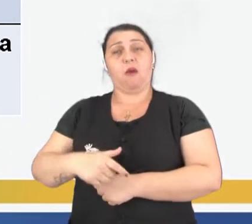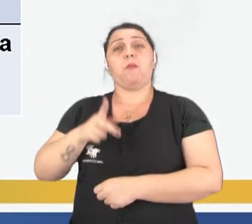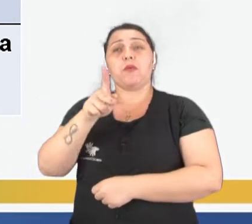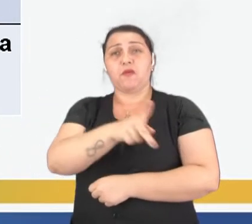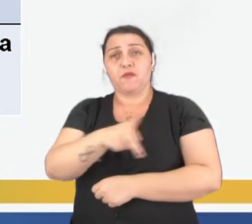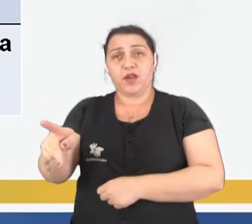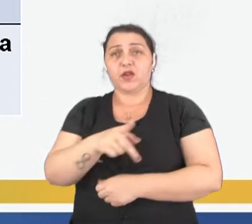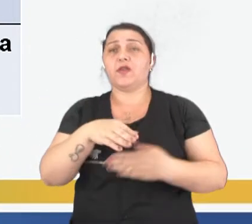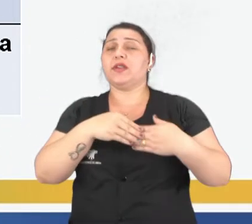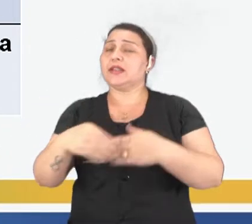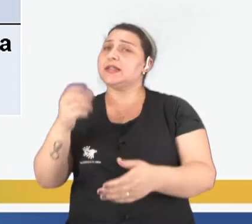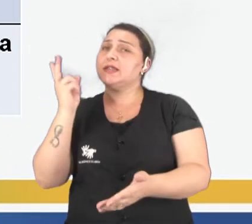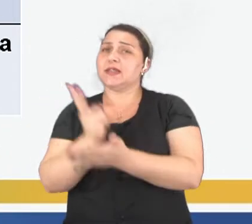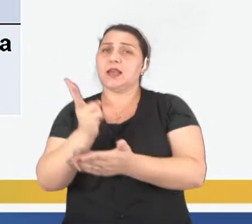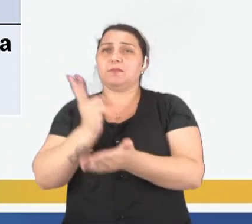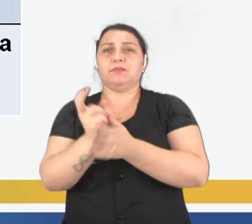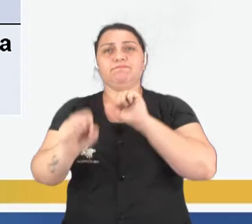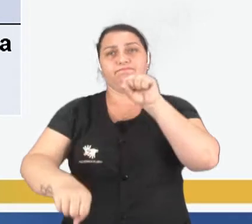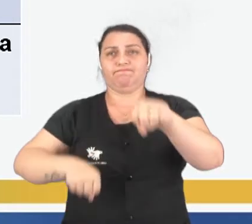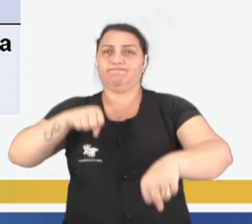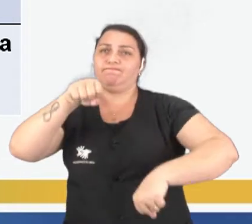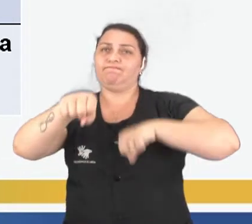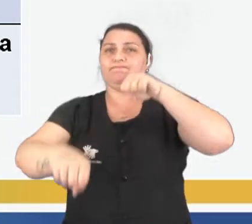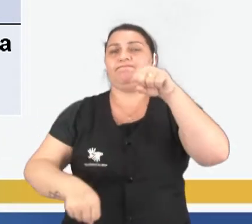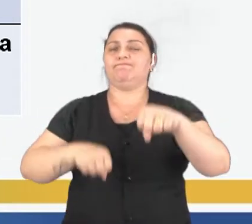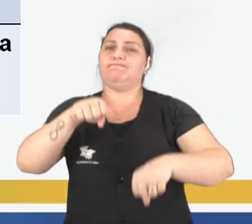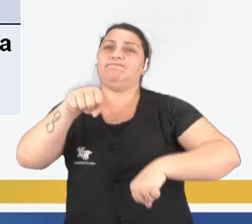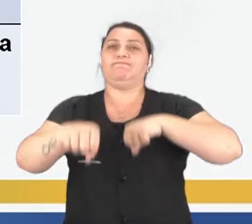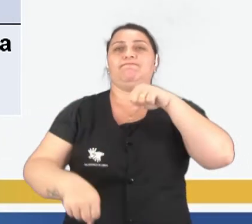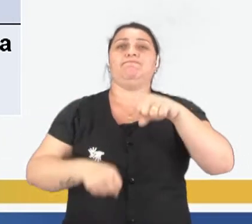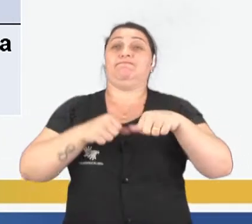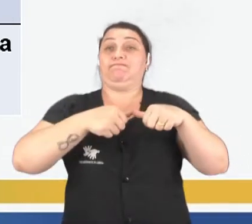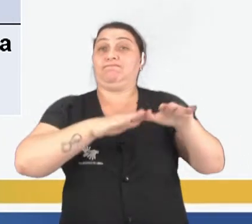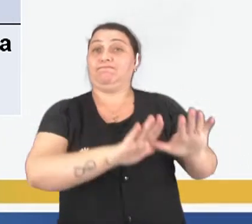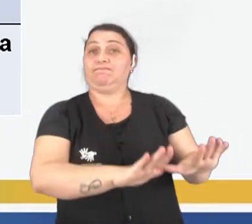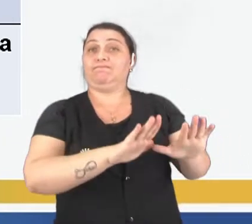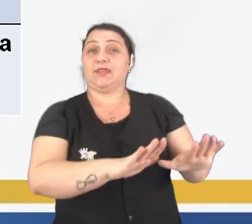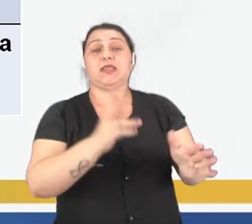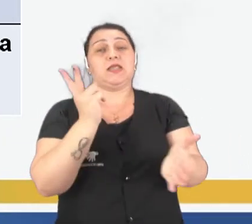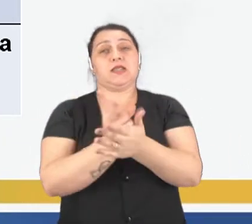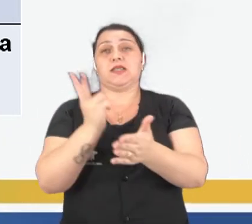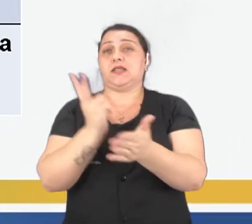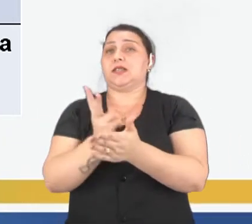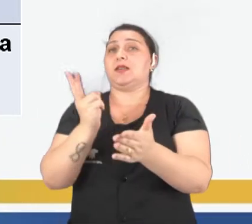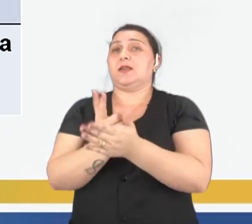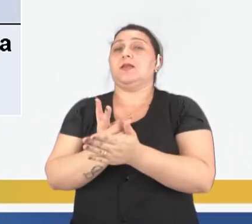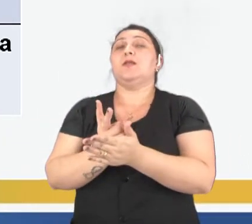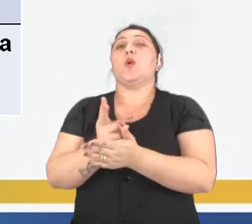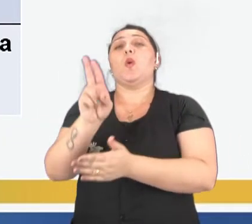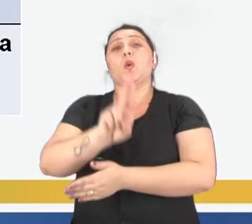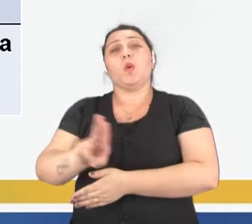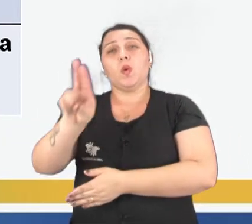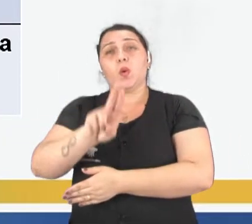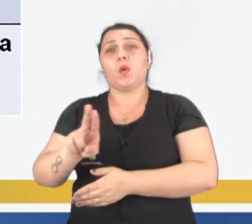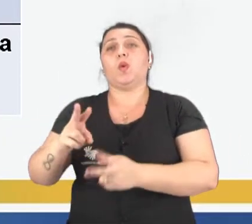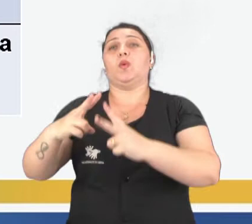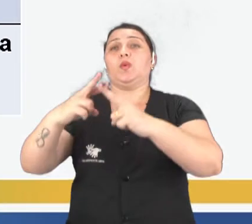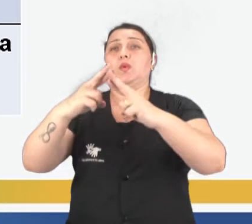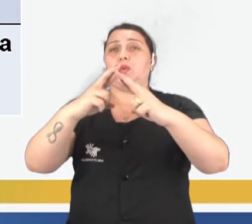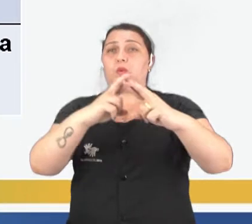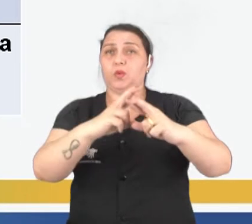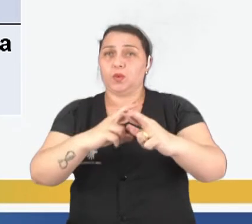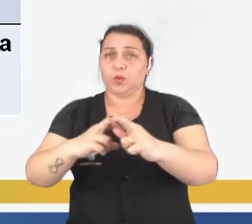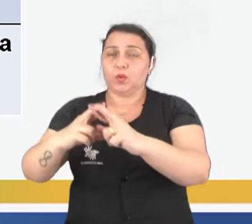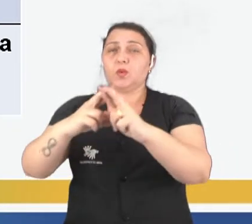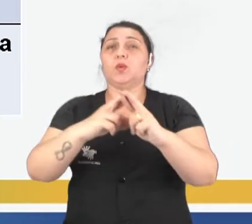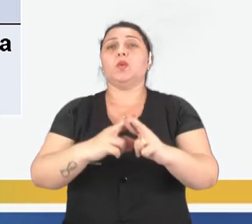venho pras gravações sempre de bike, né? Minha magrelinha tá lá, sempre economizando. Use produto reciclável